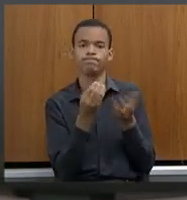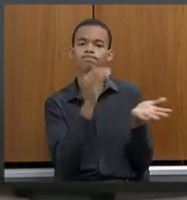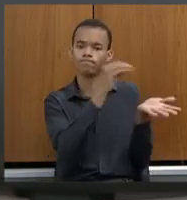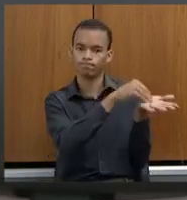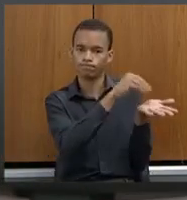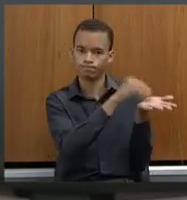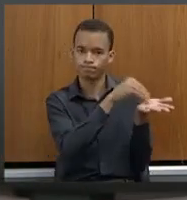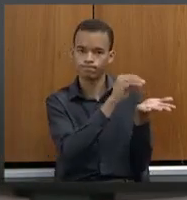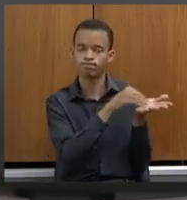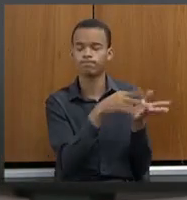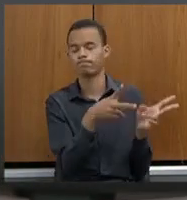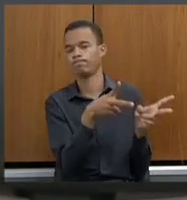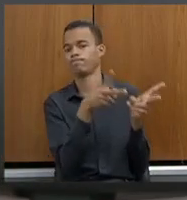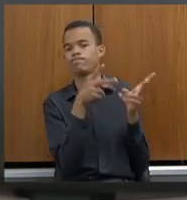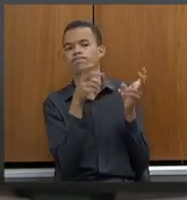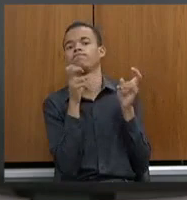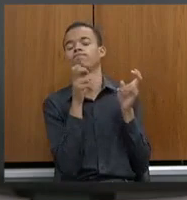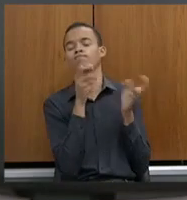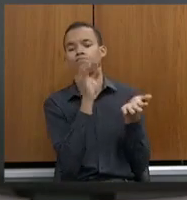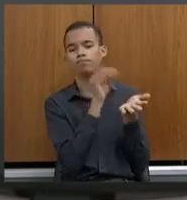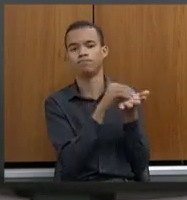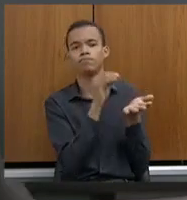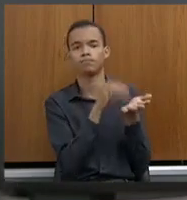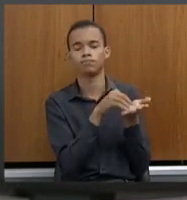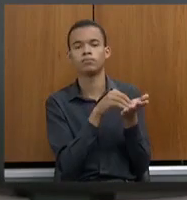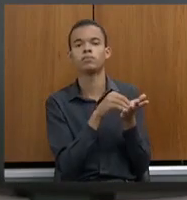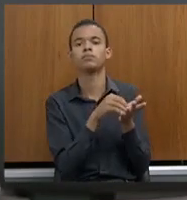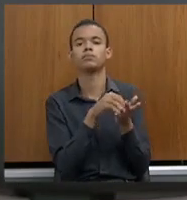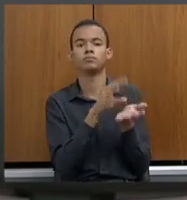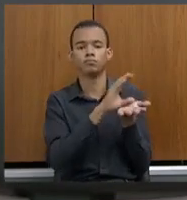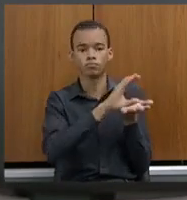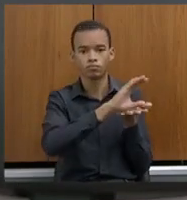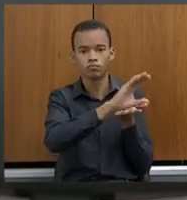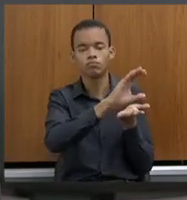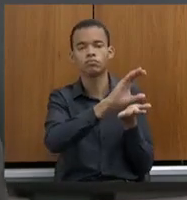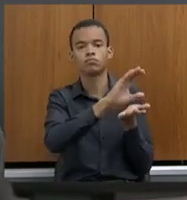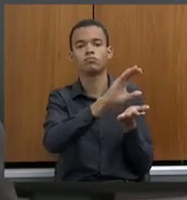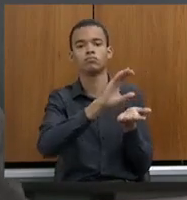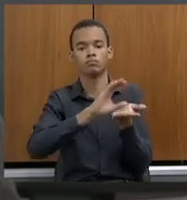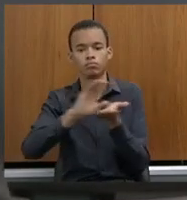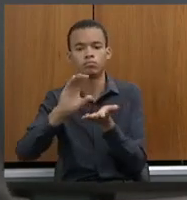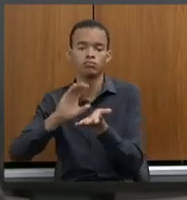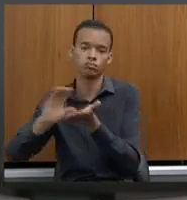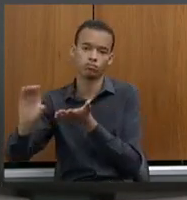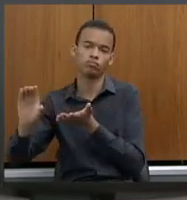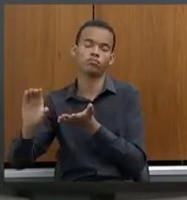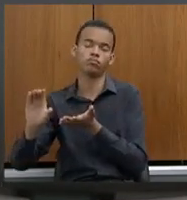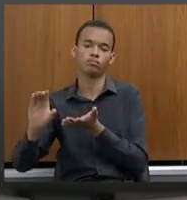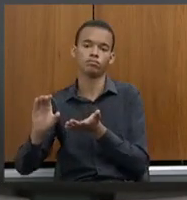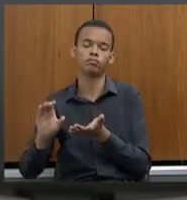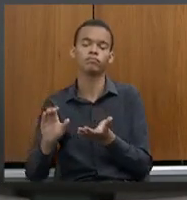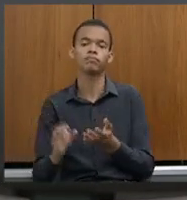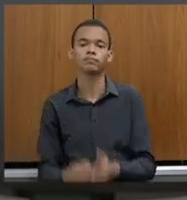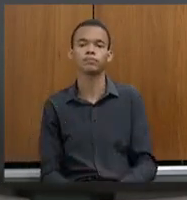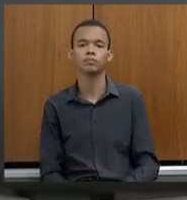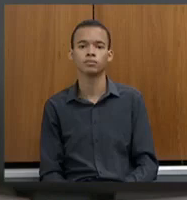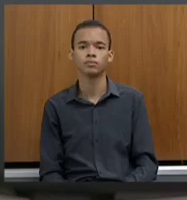deficiência clara na Polícia Civil, na Polícia Militar, no Bombeiro e na Sejuspa. Então, esse é um dos pontos.